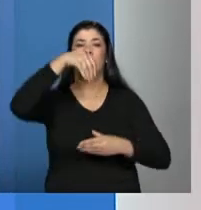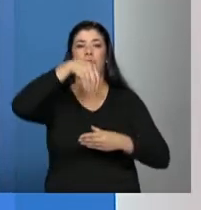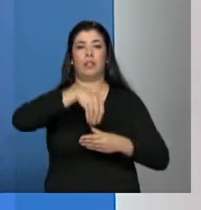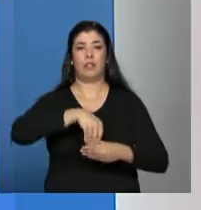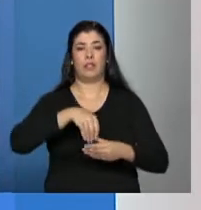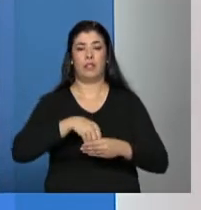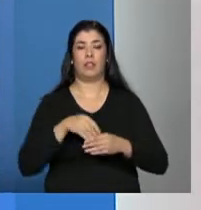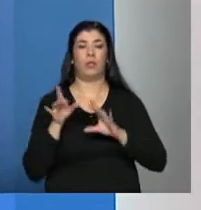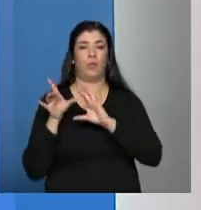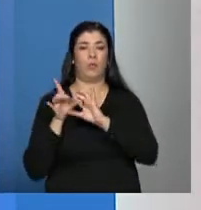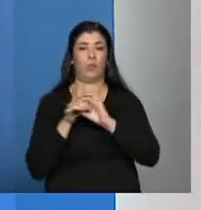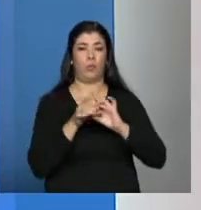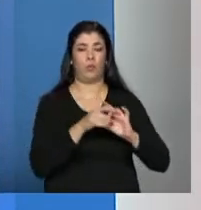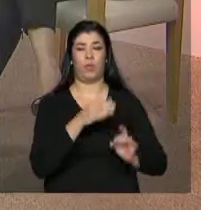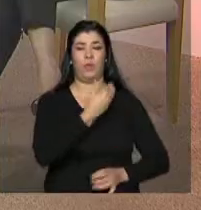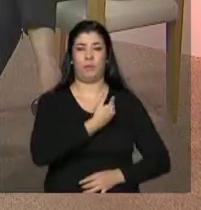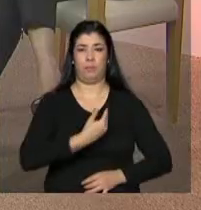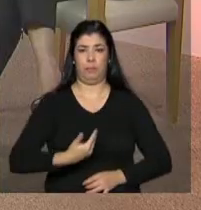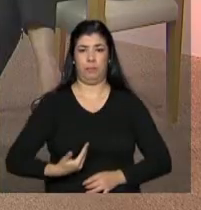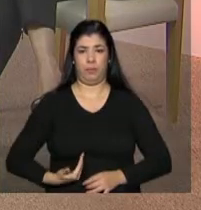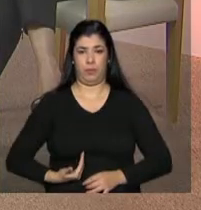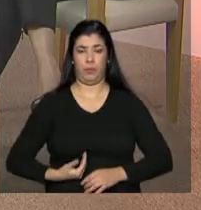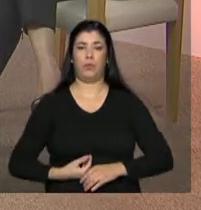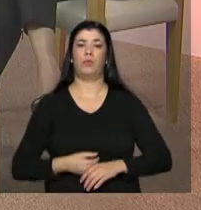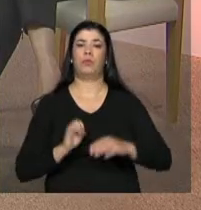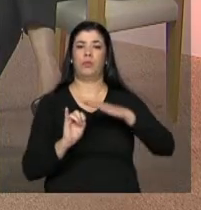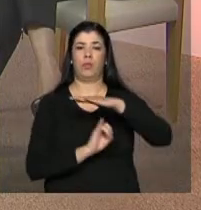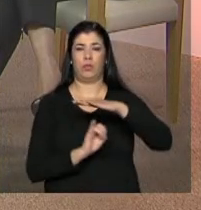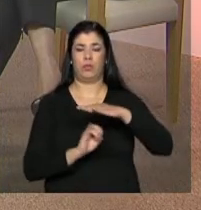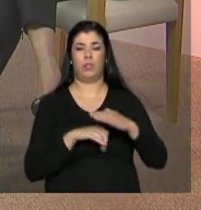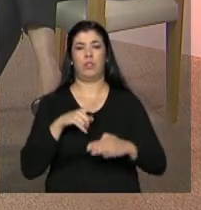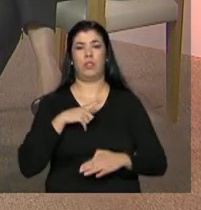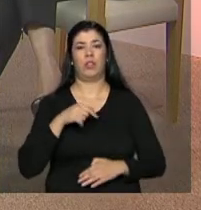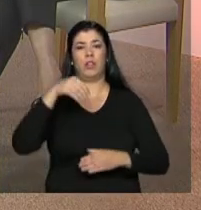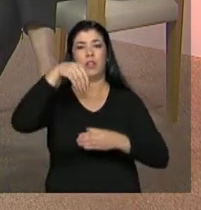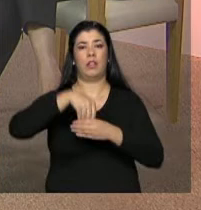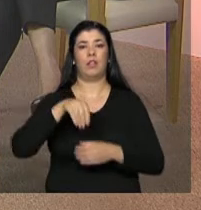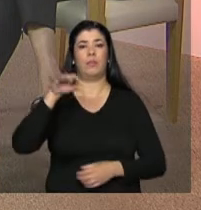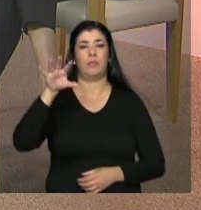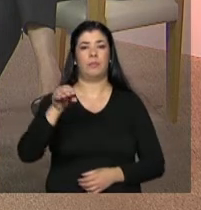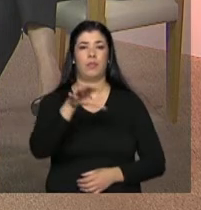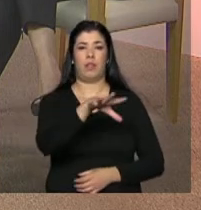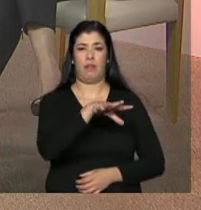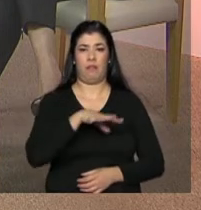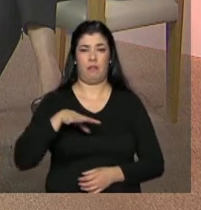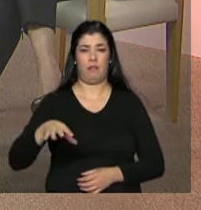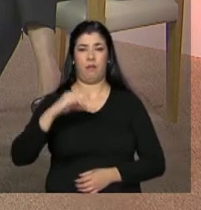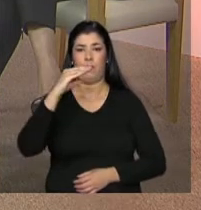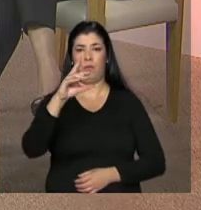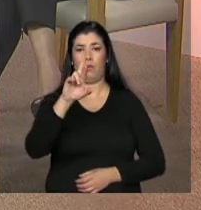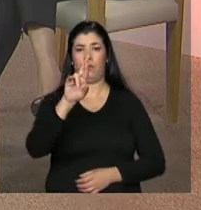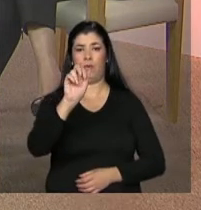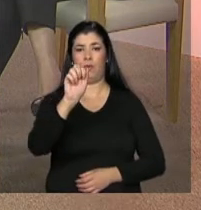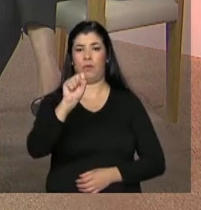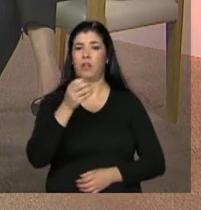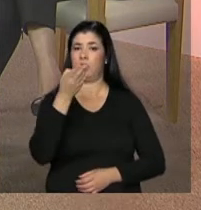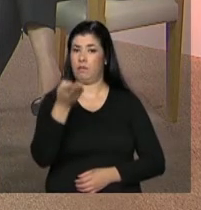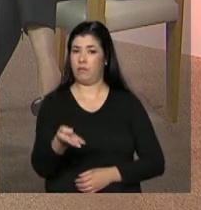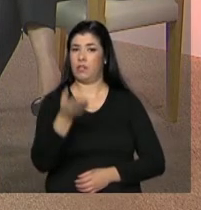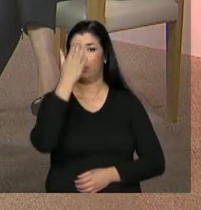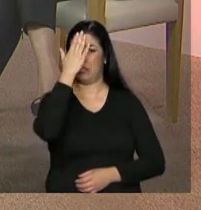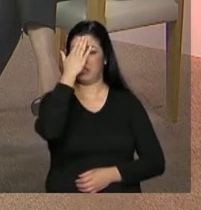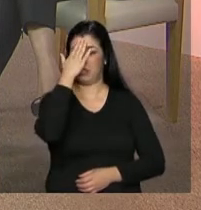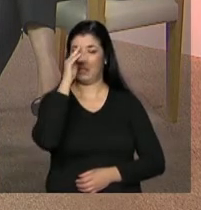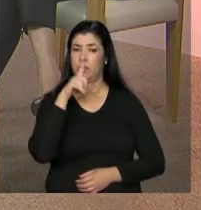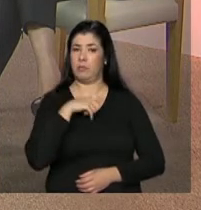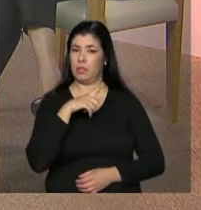privada, da rede pública, a gente tem os CRAs em cada território, e aí você que está aí do outro lado sabe